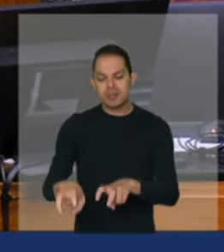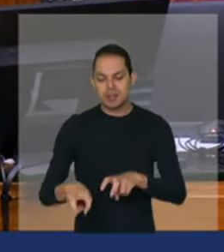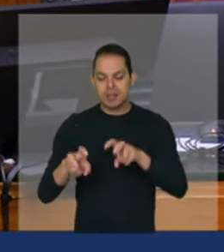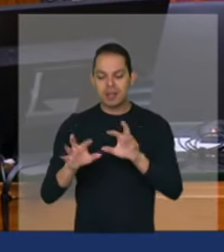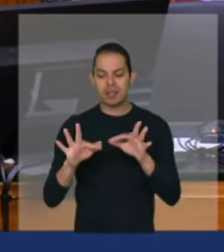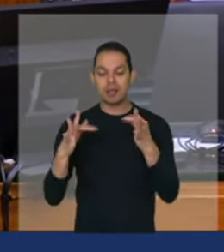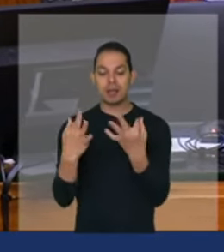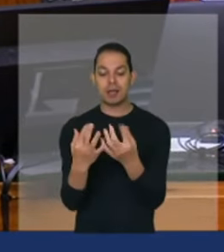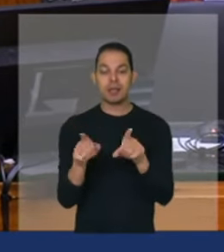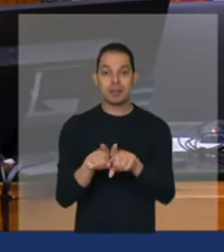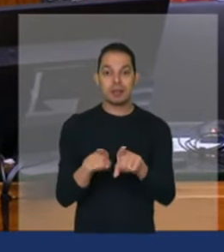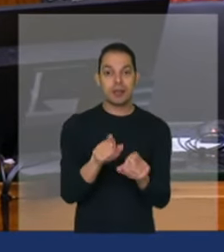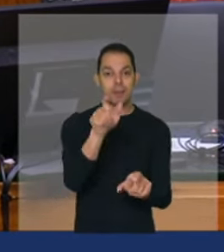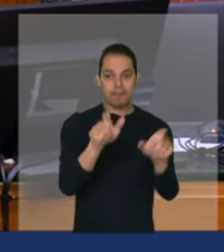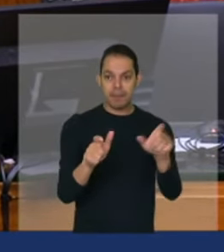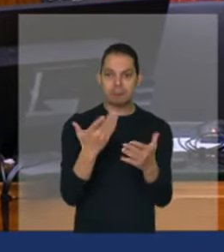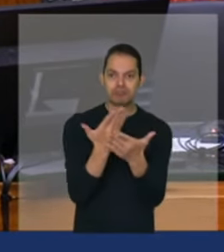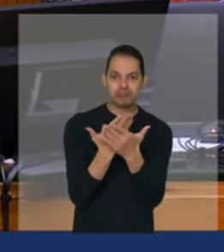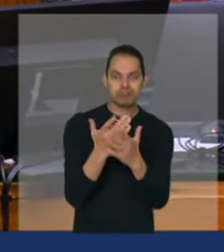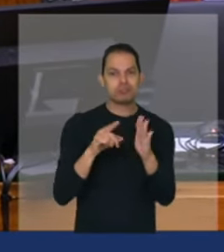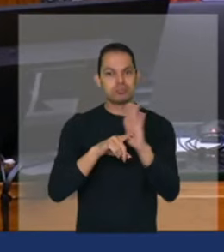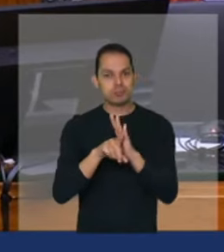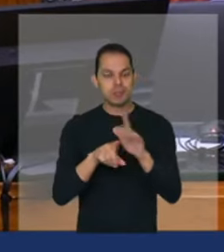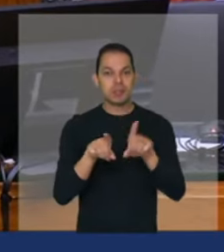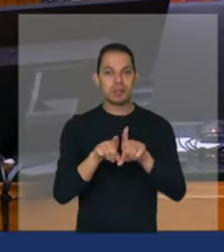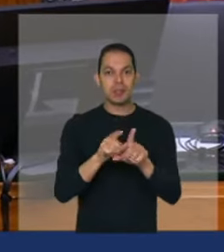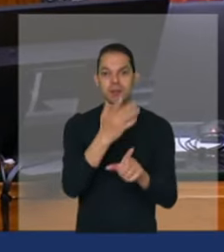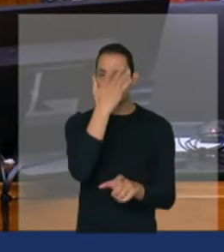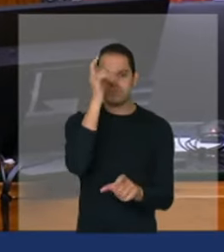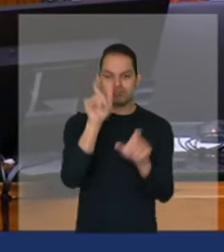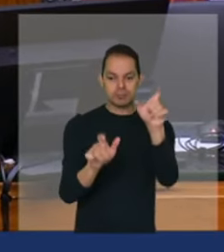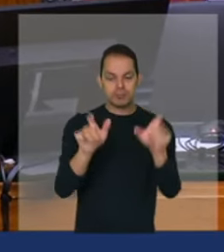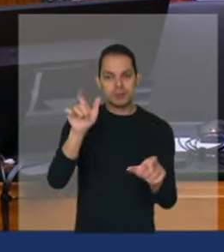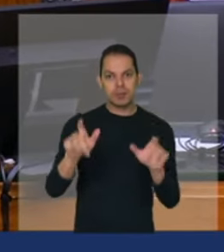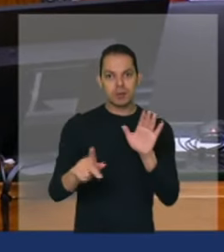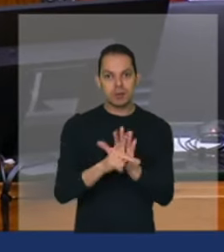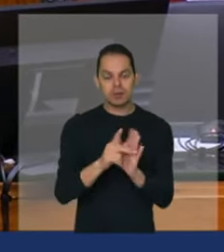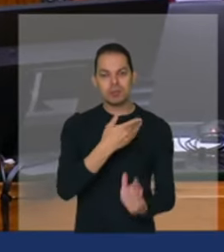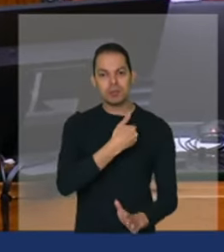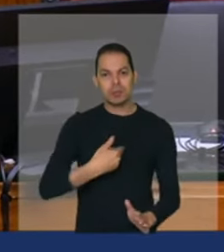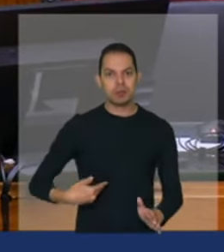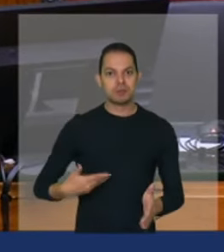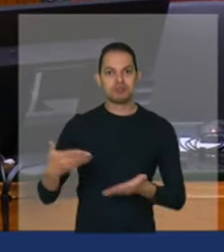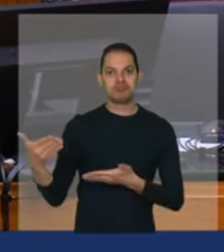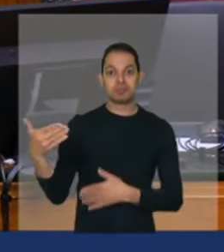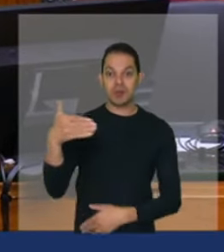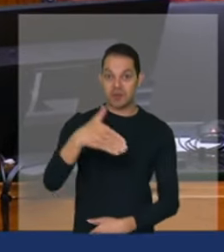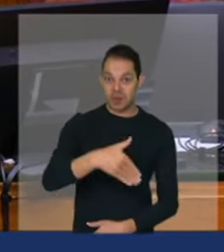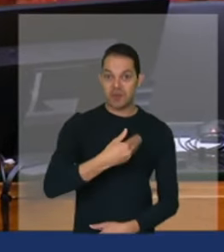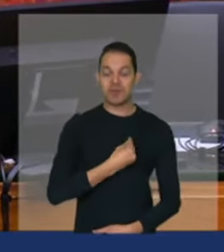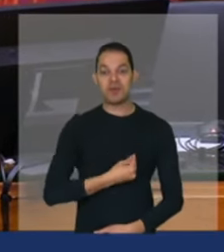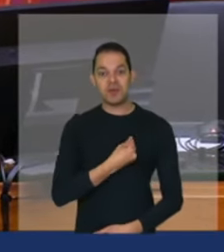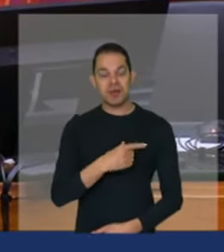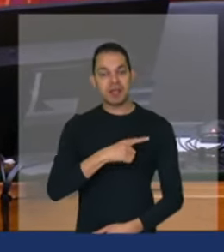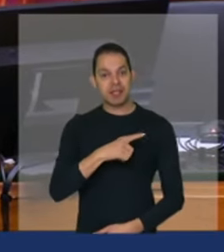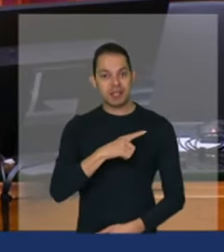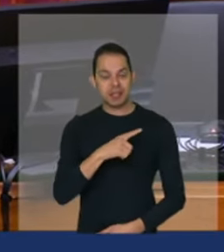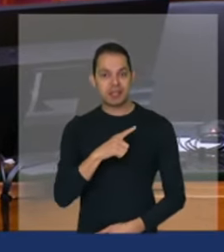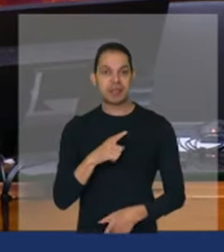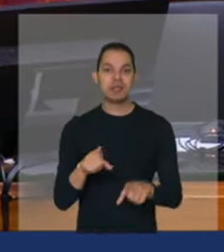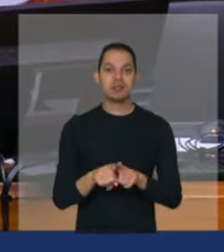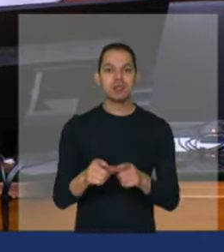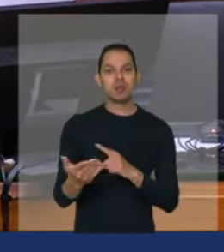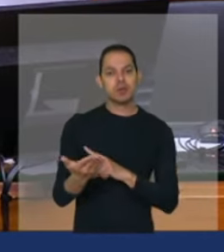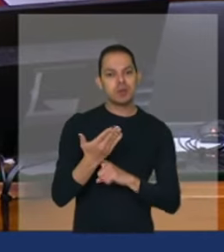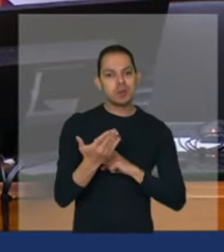pesquisadores e autoridades públicas que nos brindam com a sua presença e nos auxiliarão